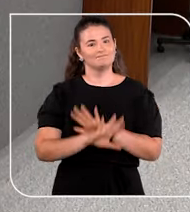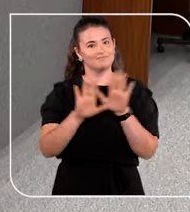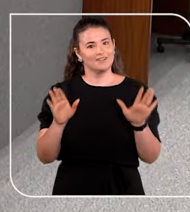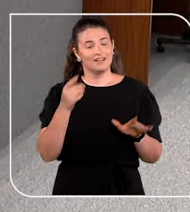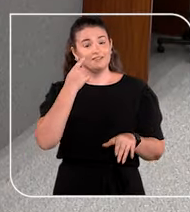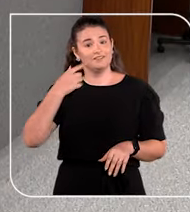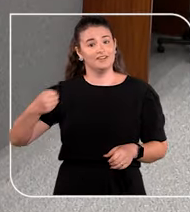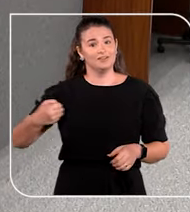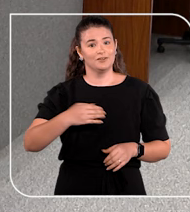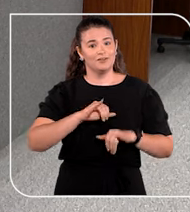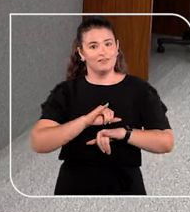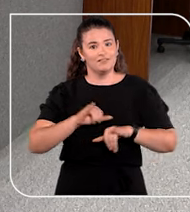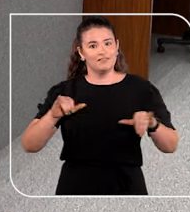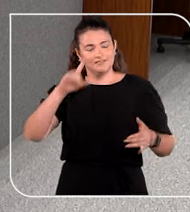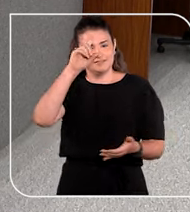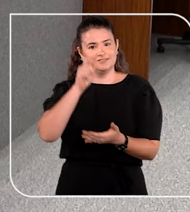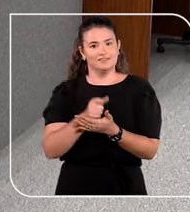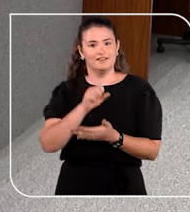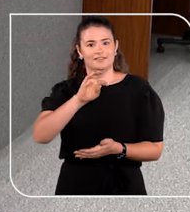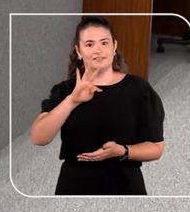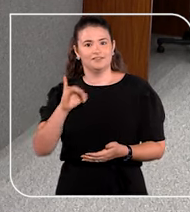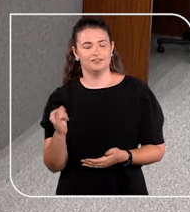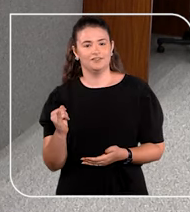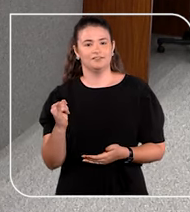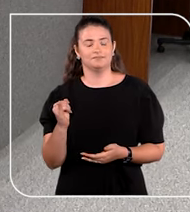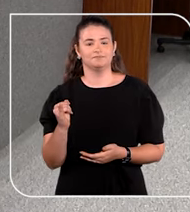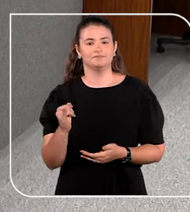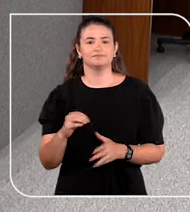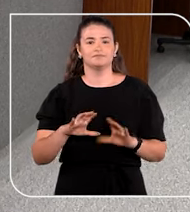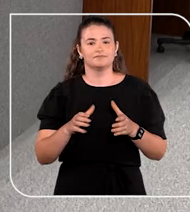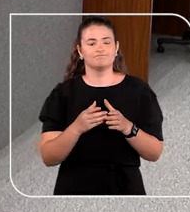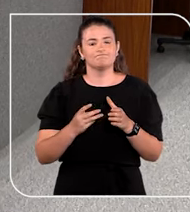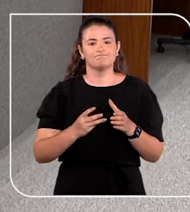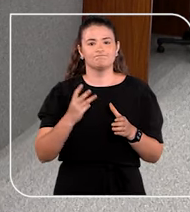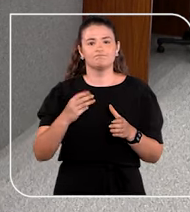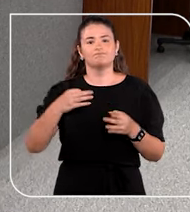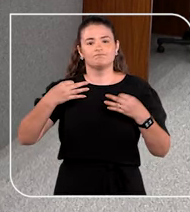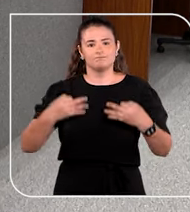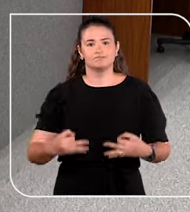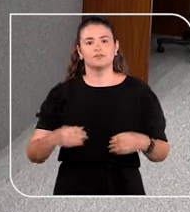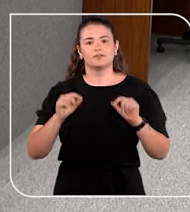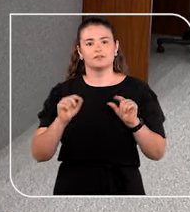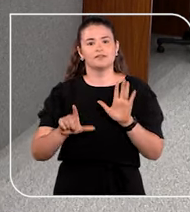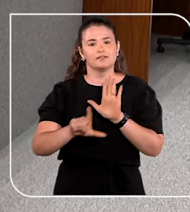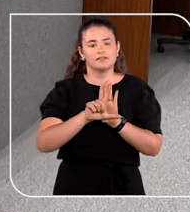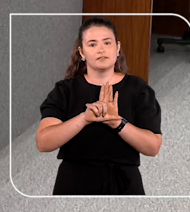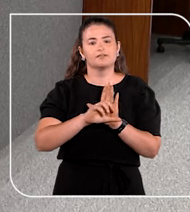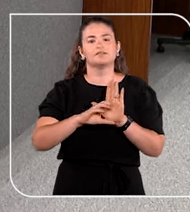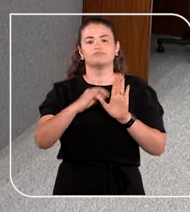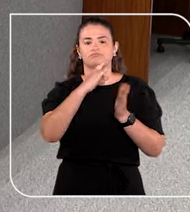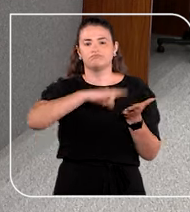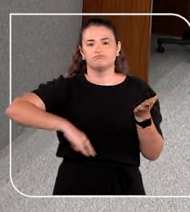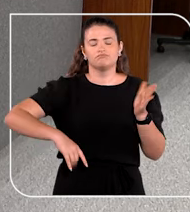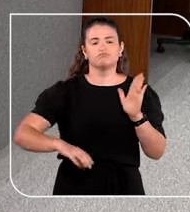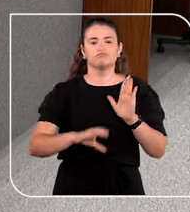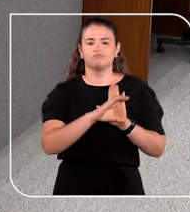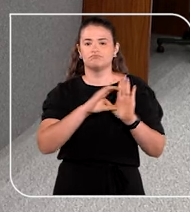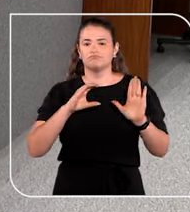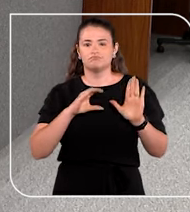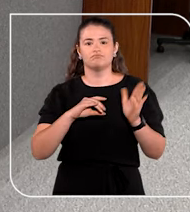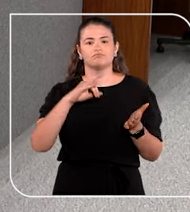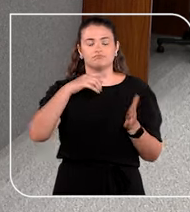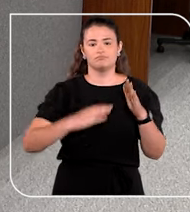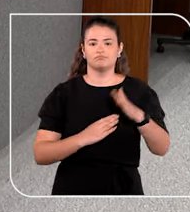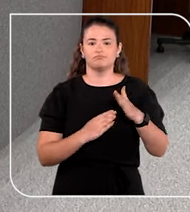Olá, acompanhe as recentes Decisões do STJ. A terceira turma confirmou a legalidade da cláusula limitativa